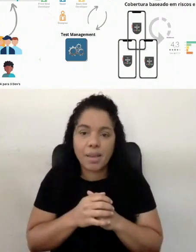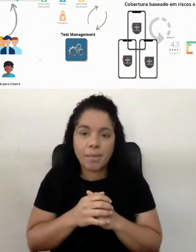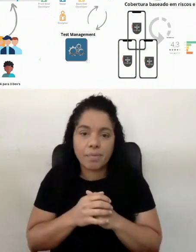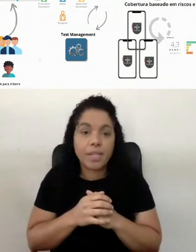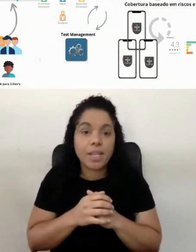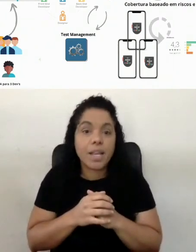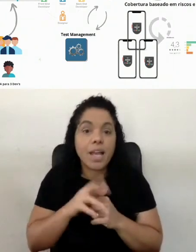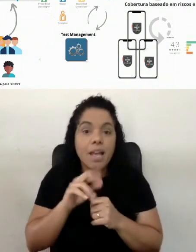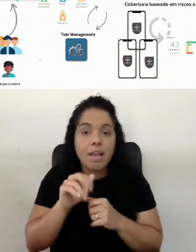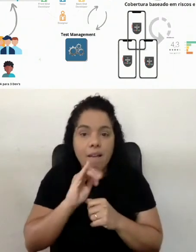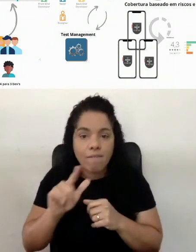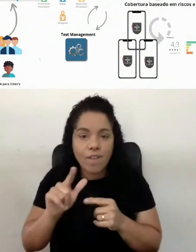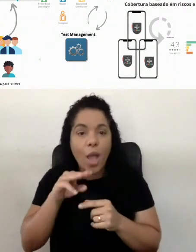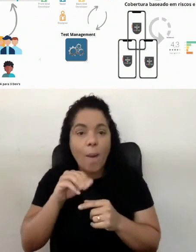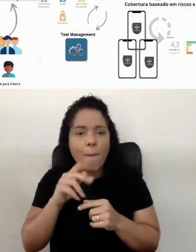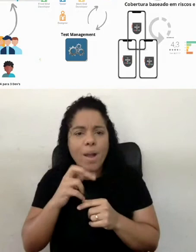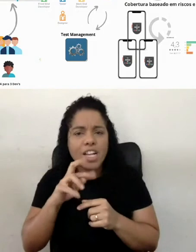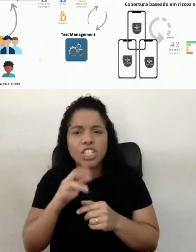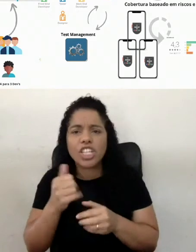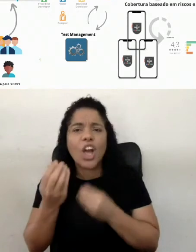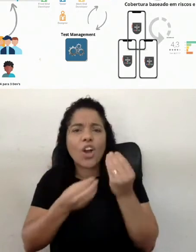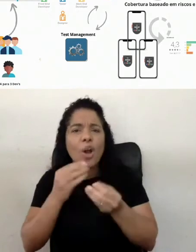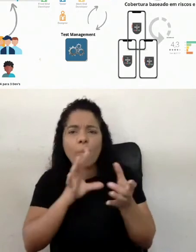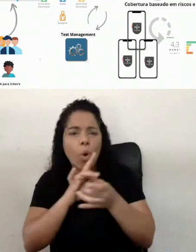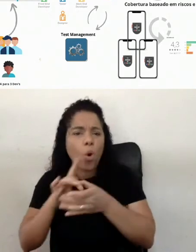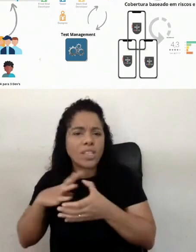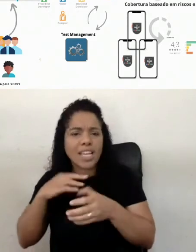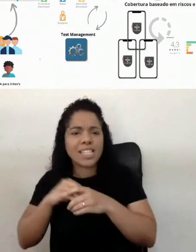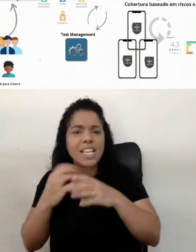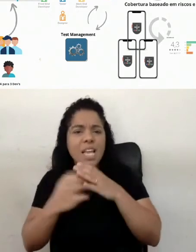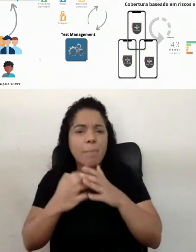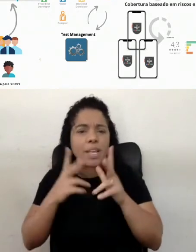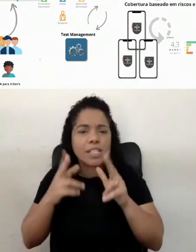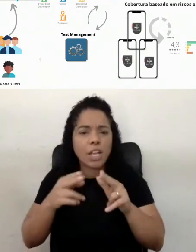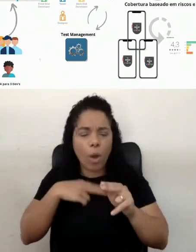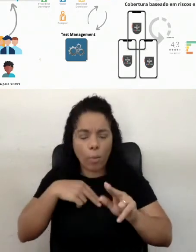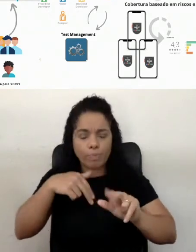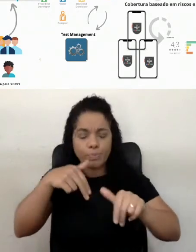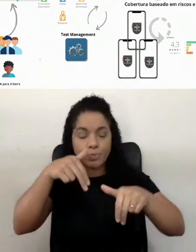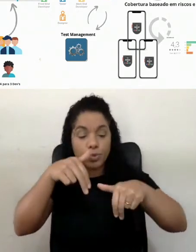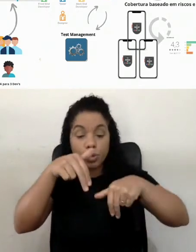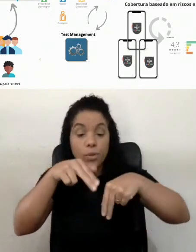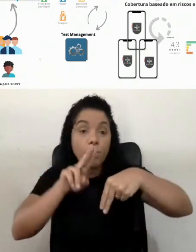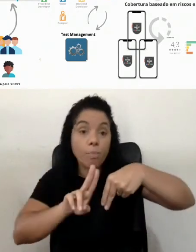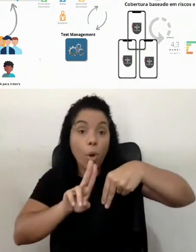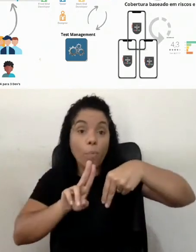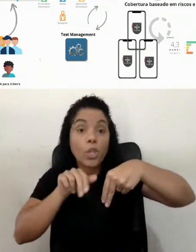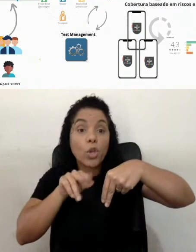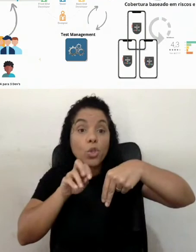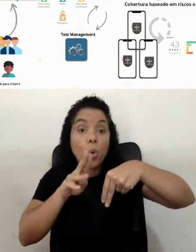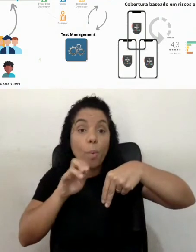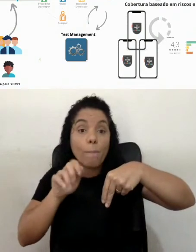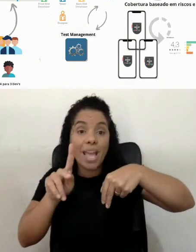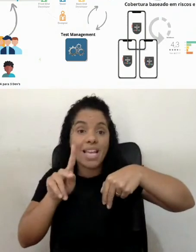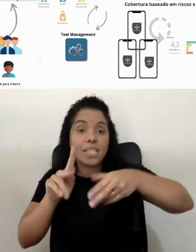O Rafael Mantilha perguntou, como que fica esse contexto em empresas como o Nubank, que, pelo menos no organograma, aboliram o